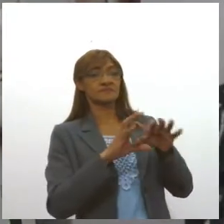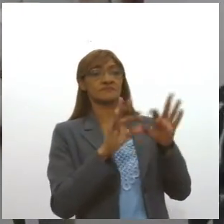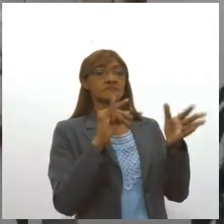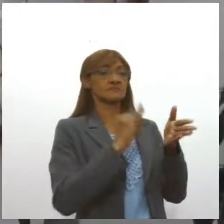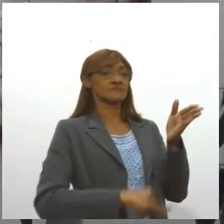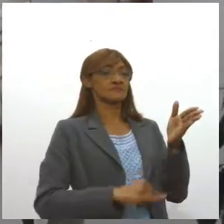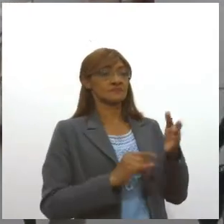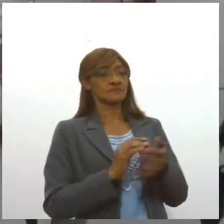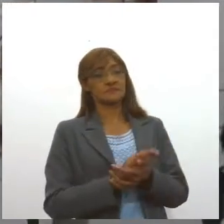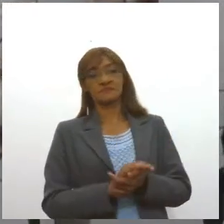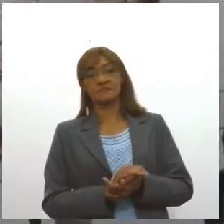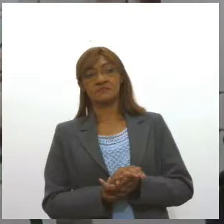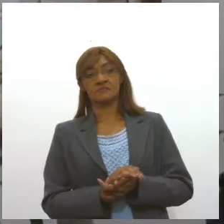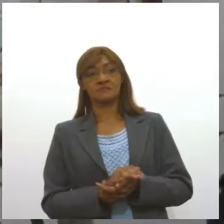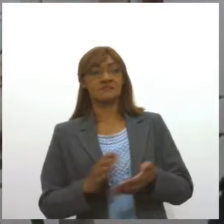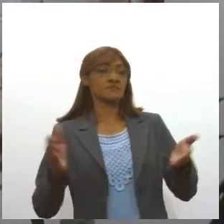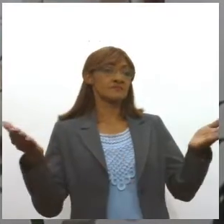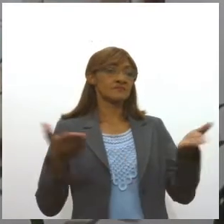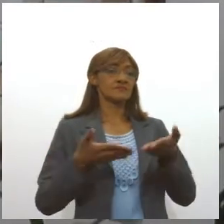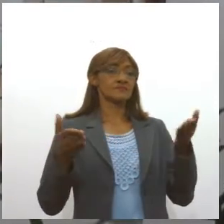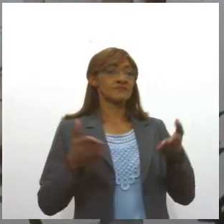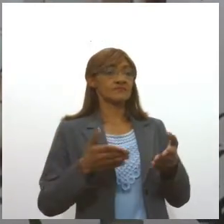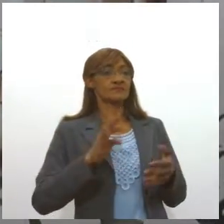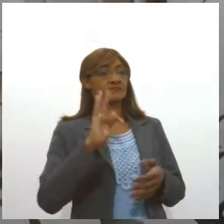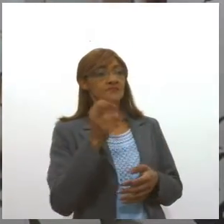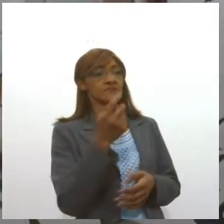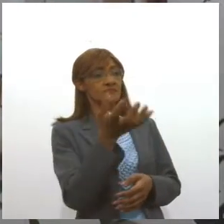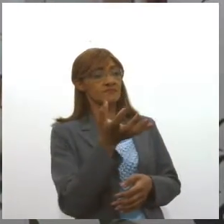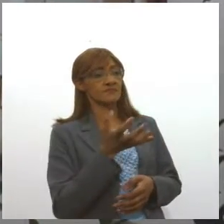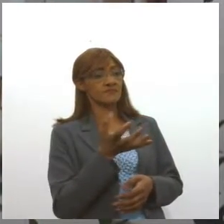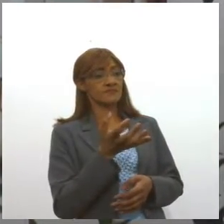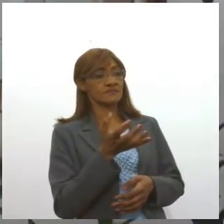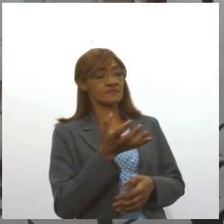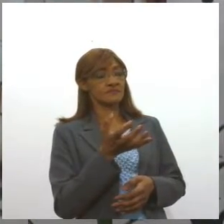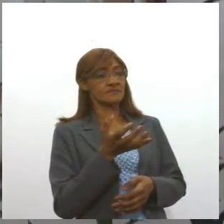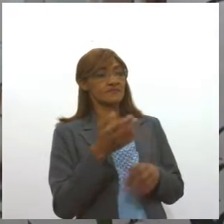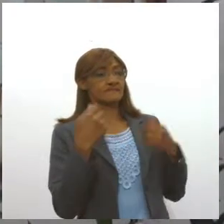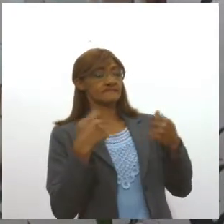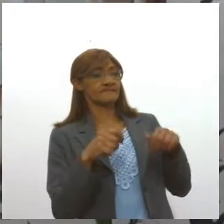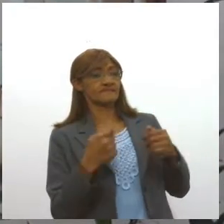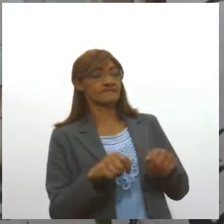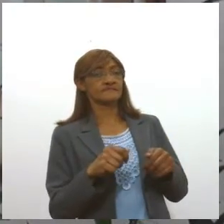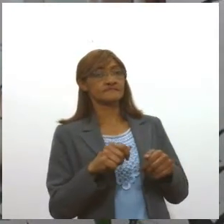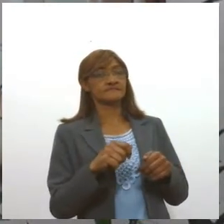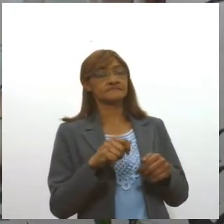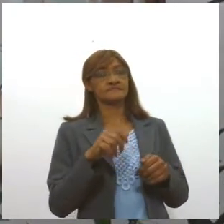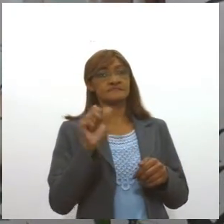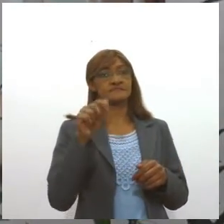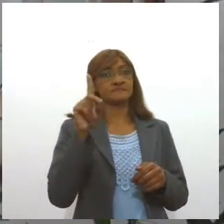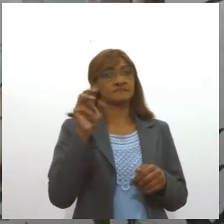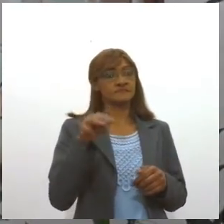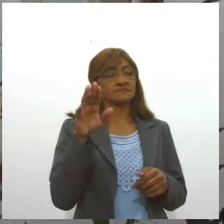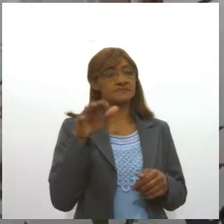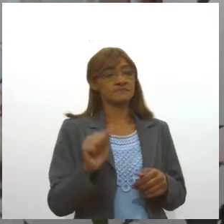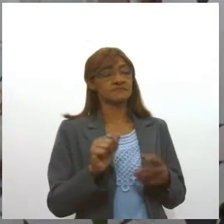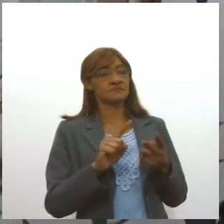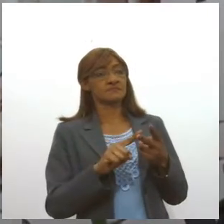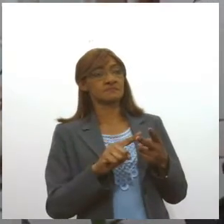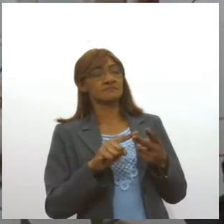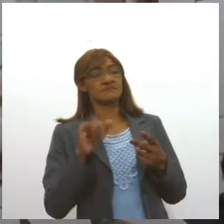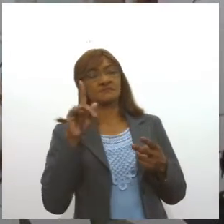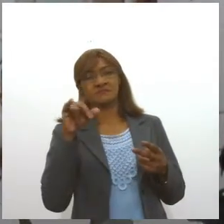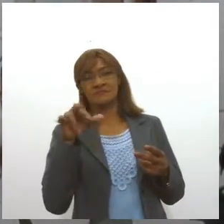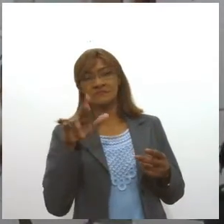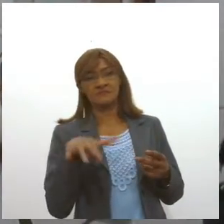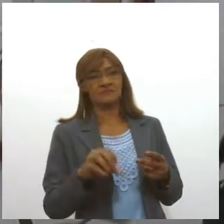E aí o procedimento hoje de quem quiser regularizar tem que procurar Indagro, tem que procurar Adema. Qual é o passo a passo para essa regularização? O é